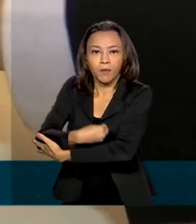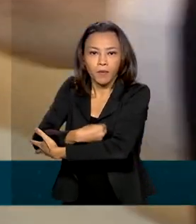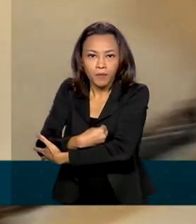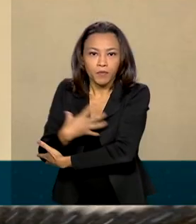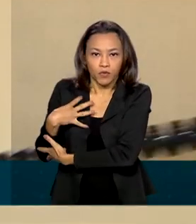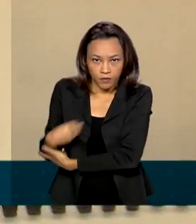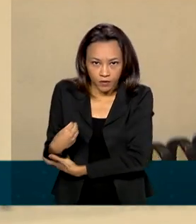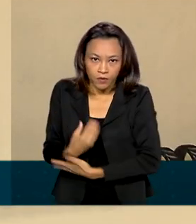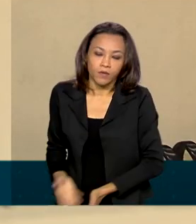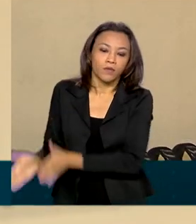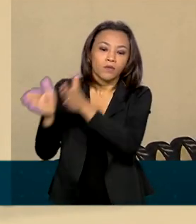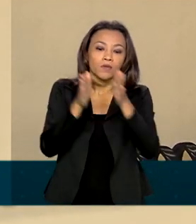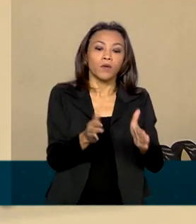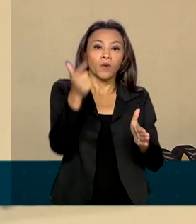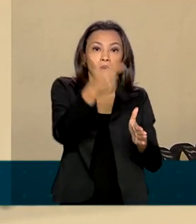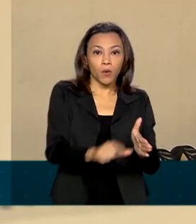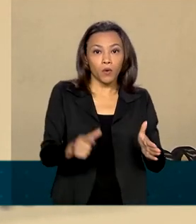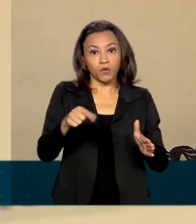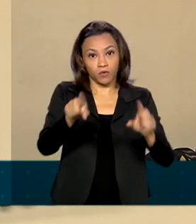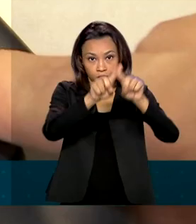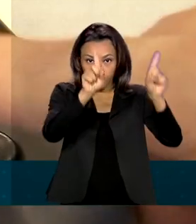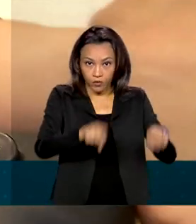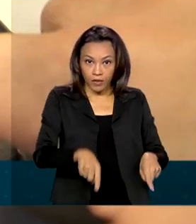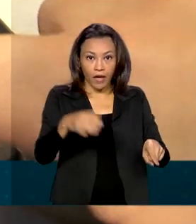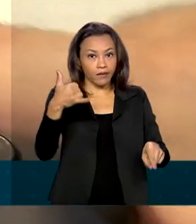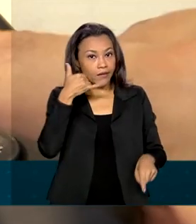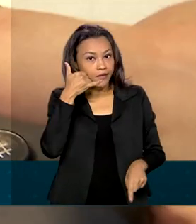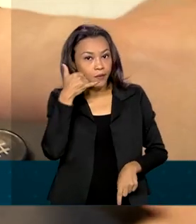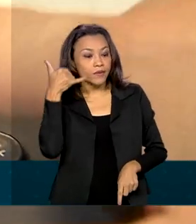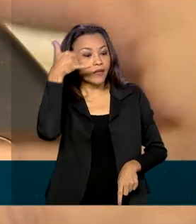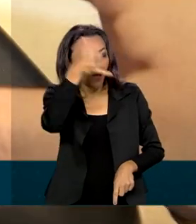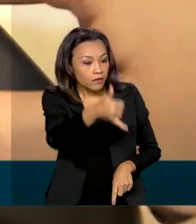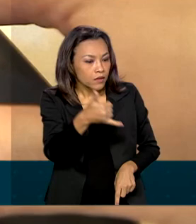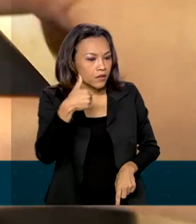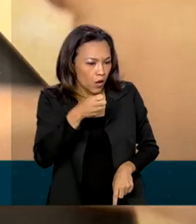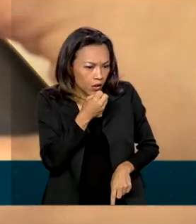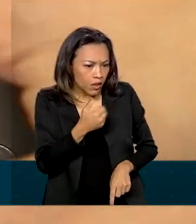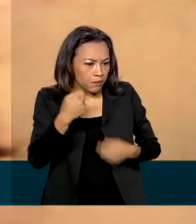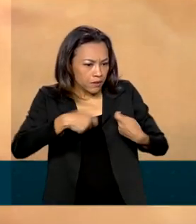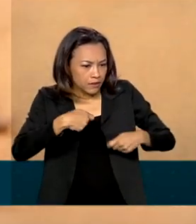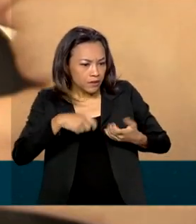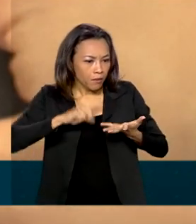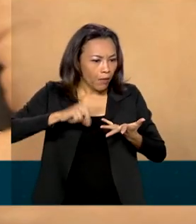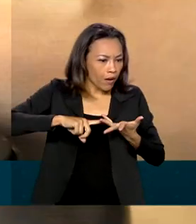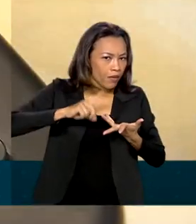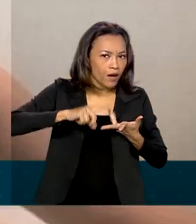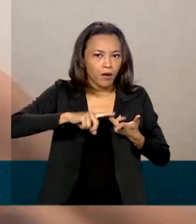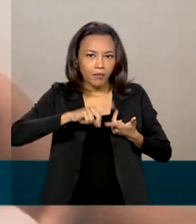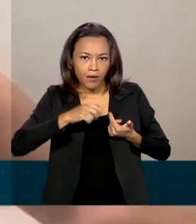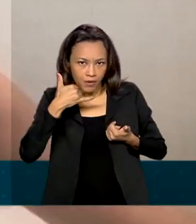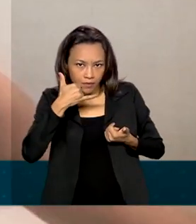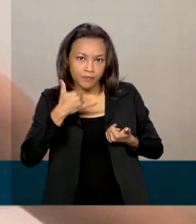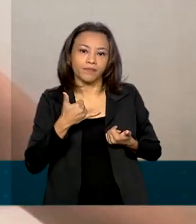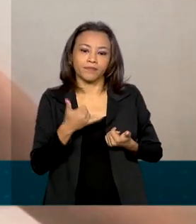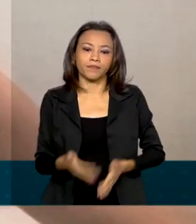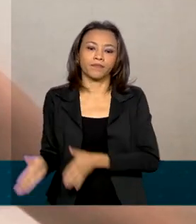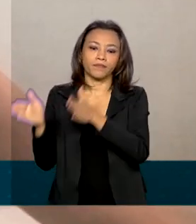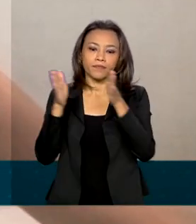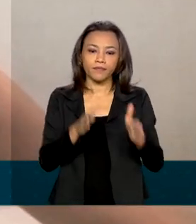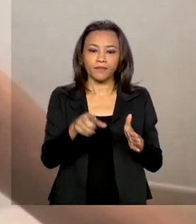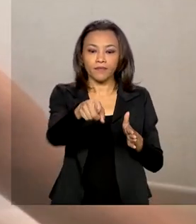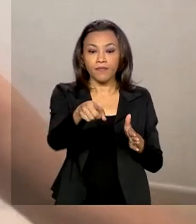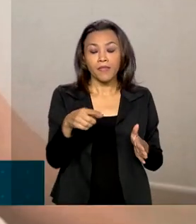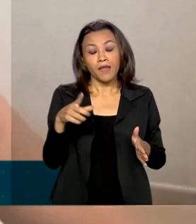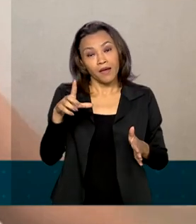Funcionários da organização da prova entram em contato com os candidatos para checar as necessidades específicas. Por ser algo